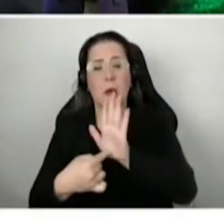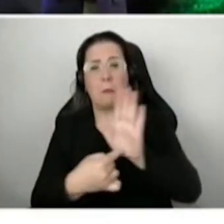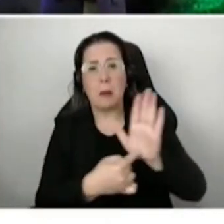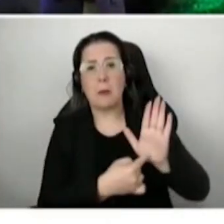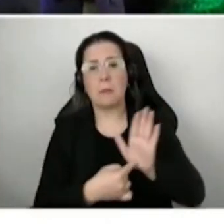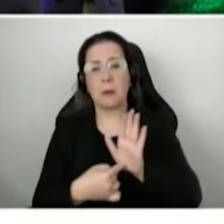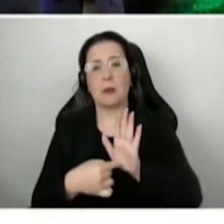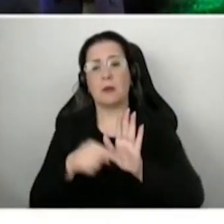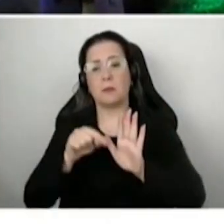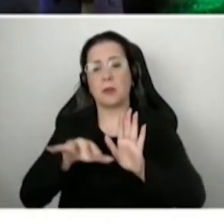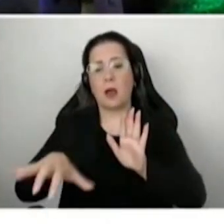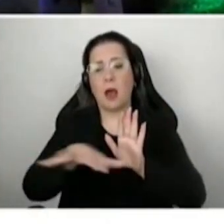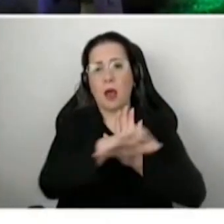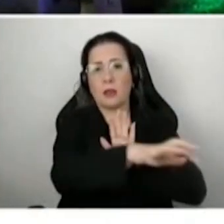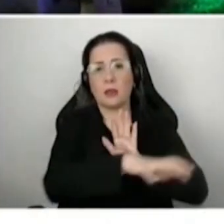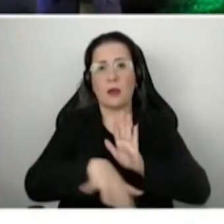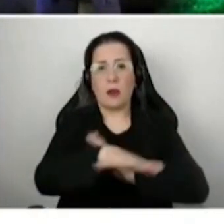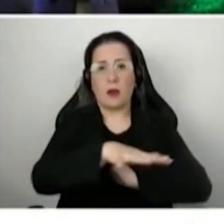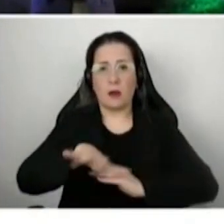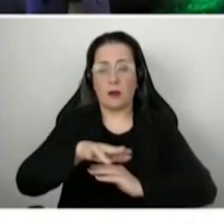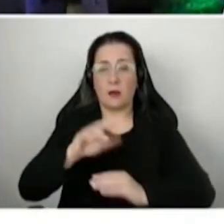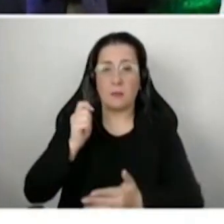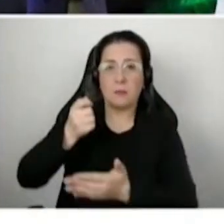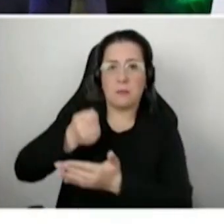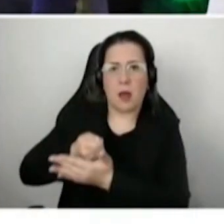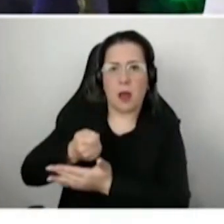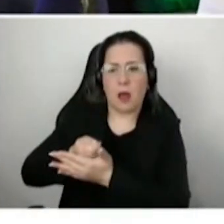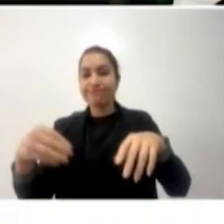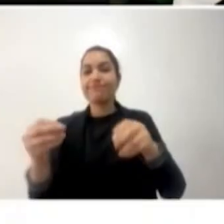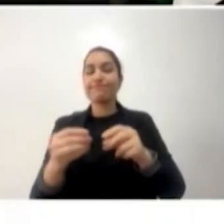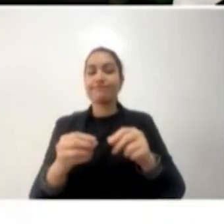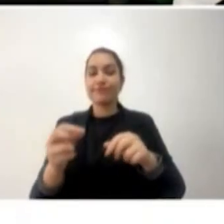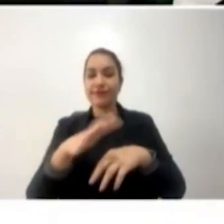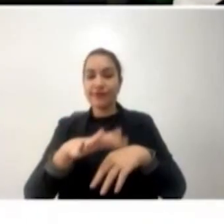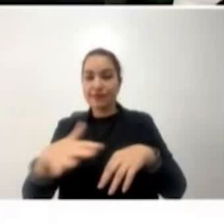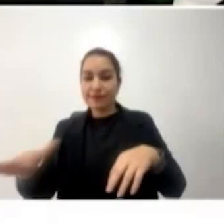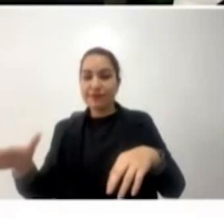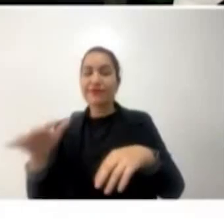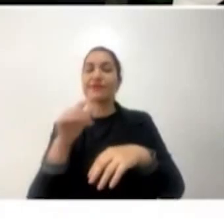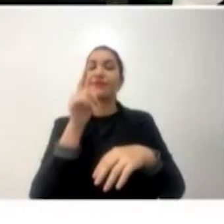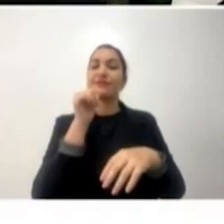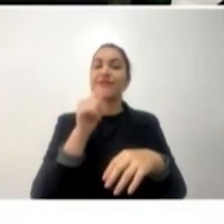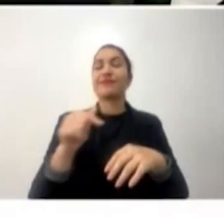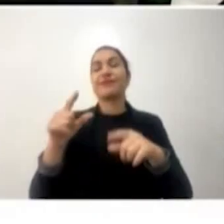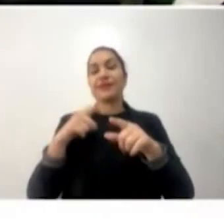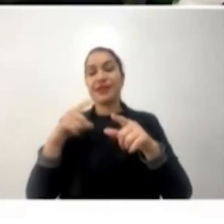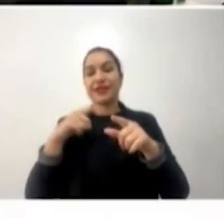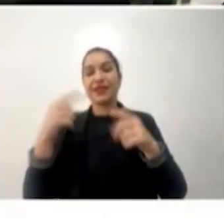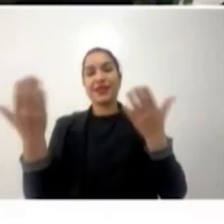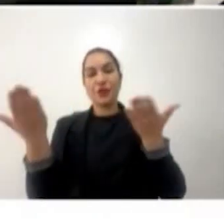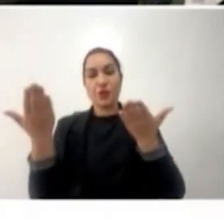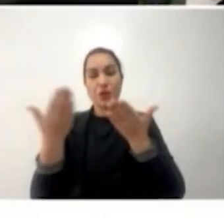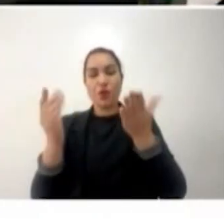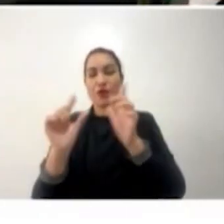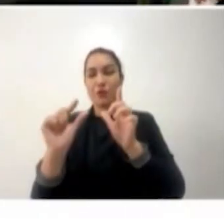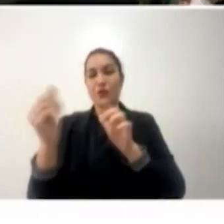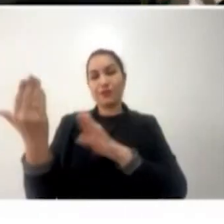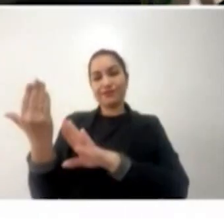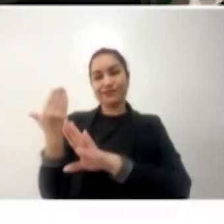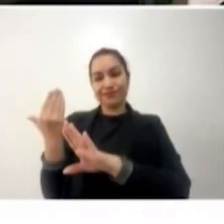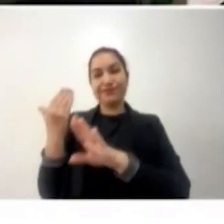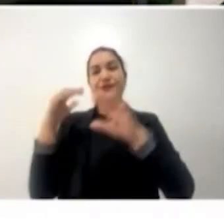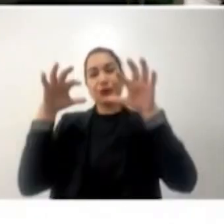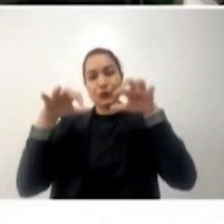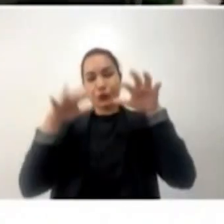RPPNs para o pagamento de serviços ambientais. Depois dessas intensas chuvas repercutindo